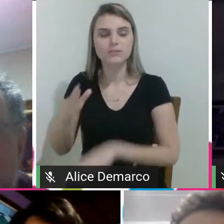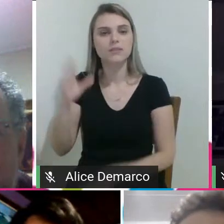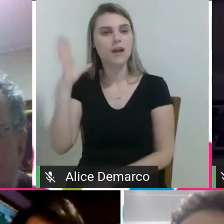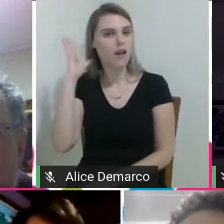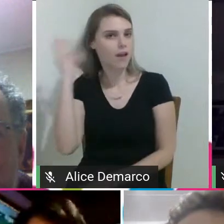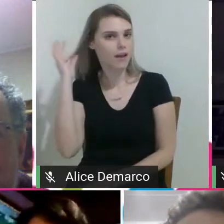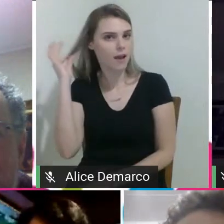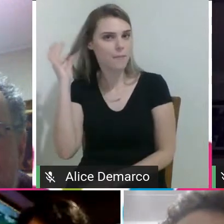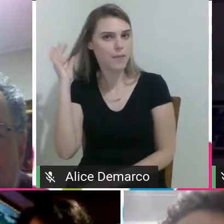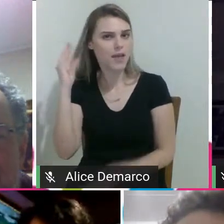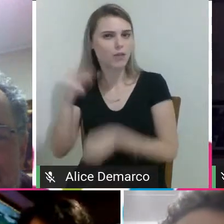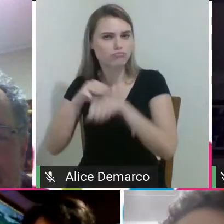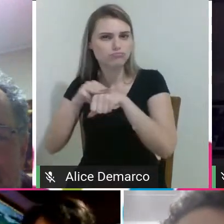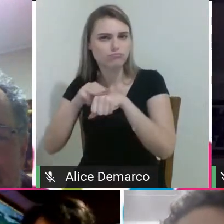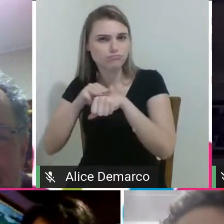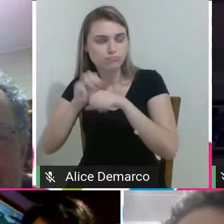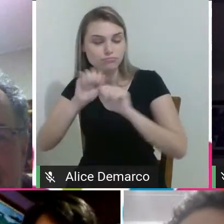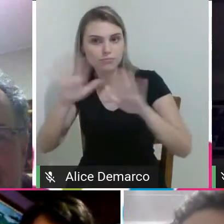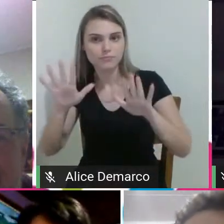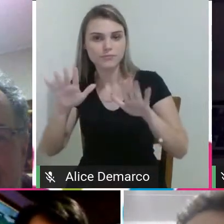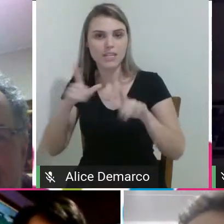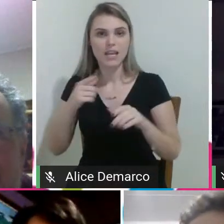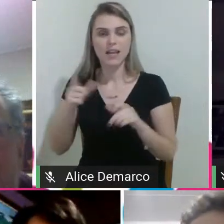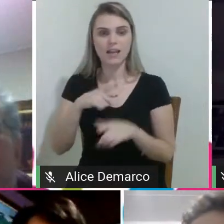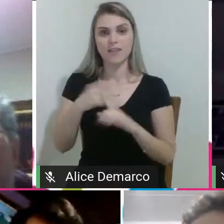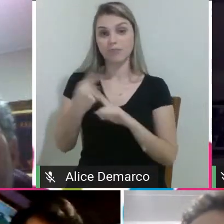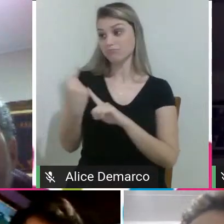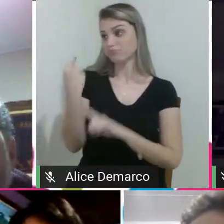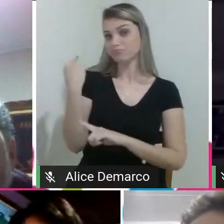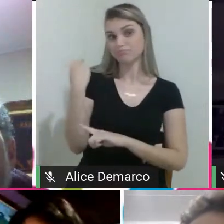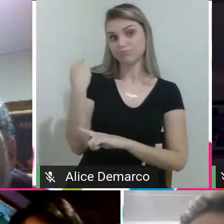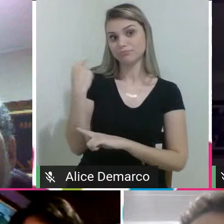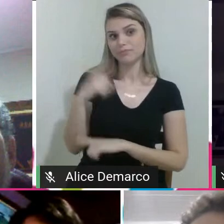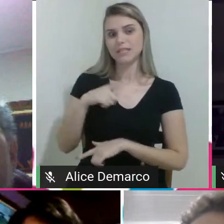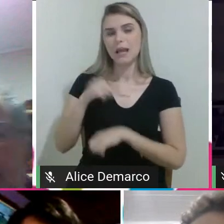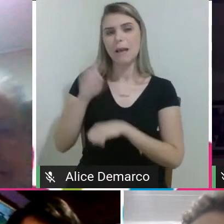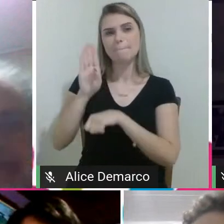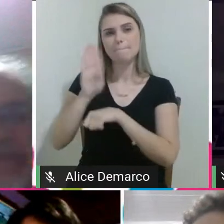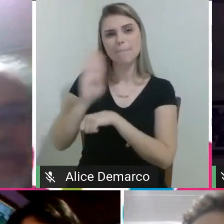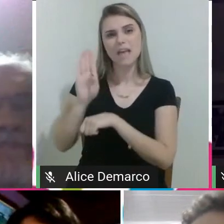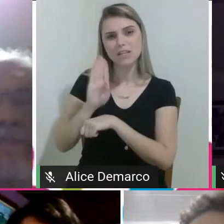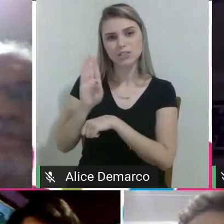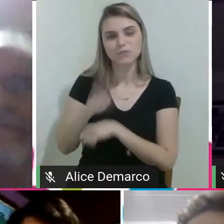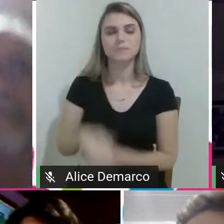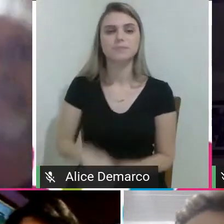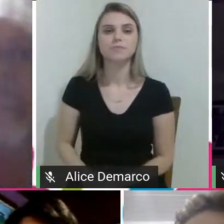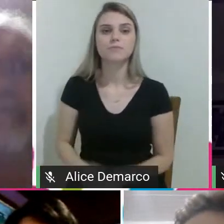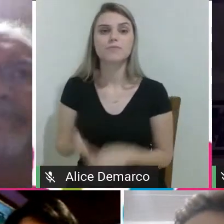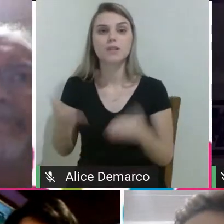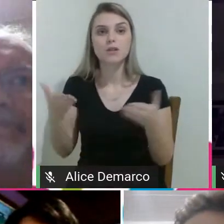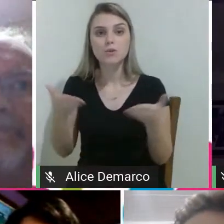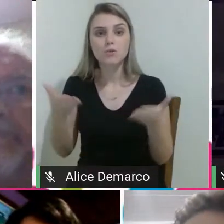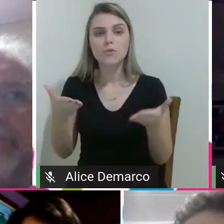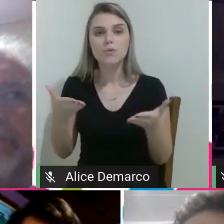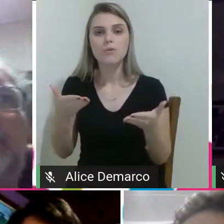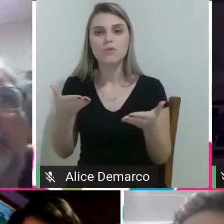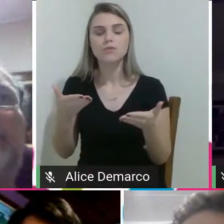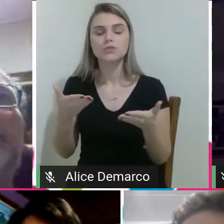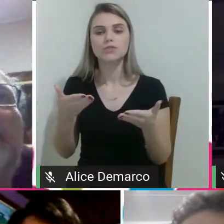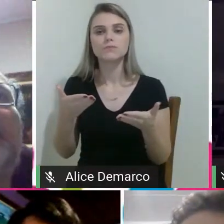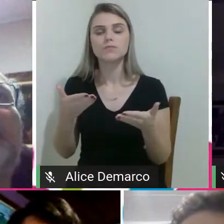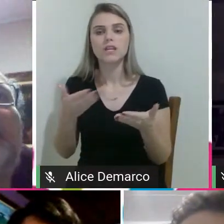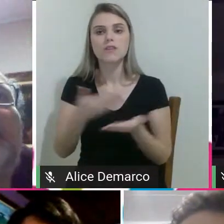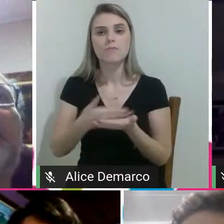e estou num fundo bege. Então, hoje nós vamos discutir tecnologia assistiva, e eu começo com o